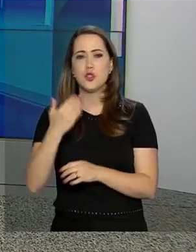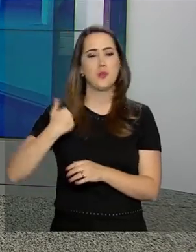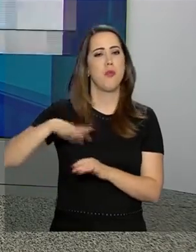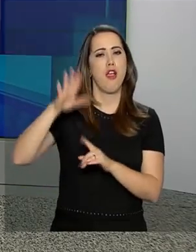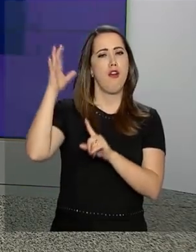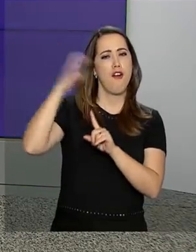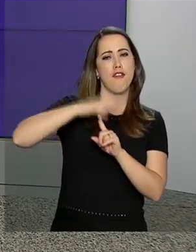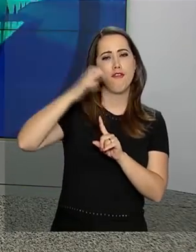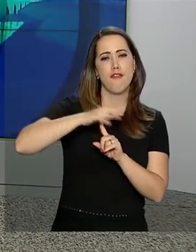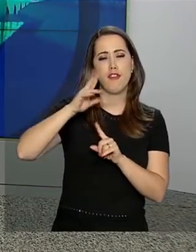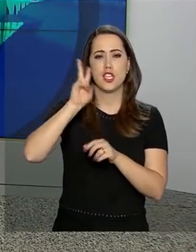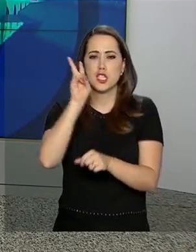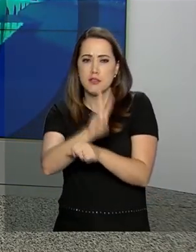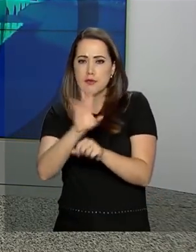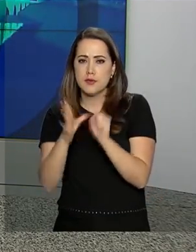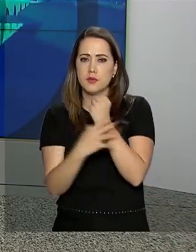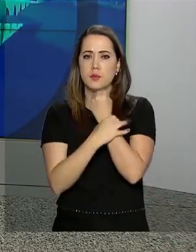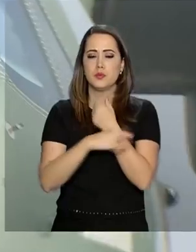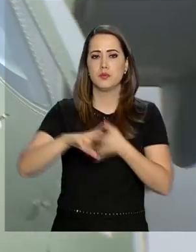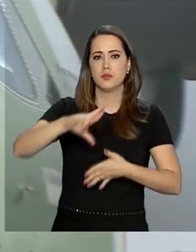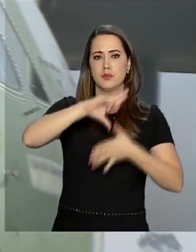e segurança da América Latina.